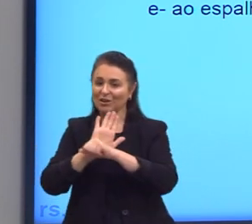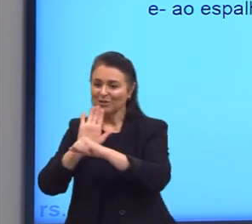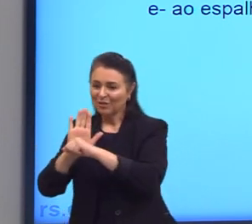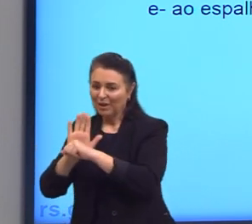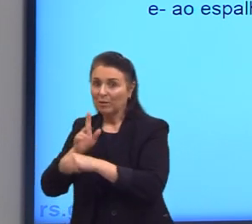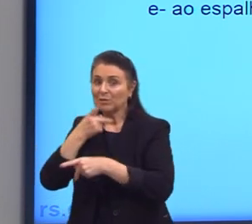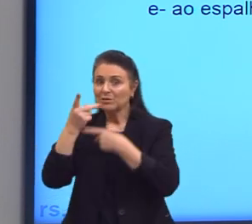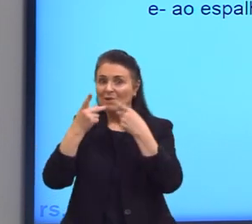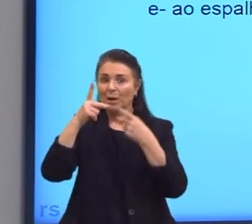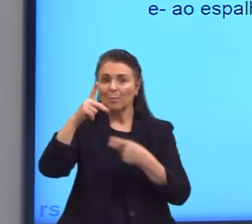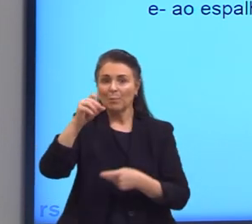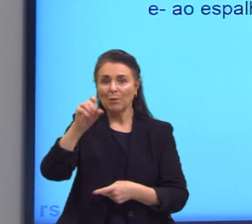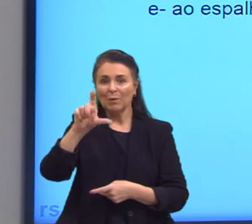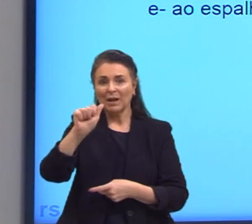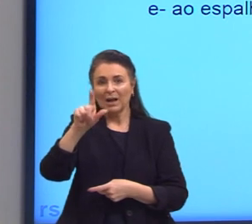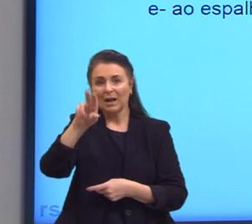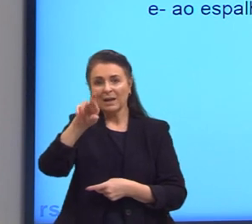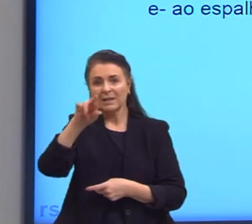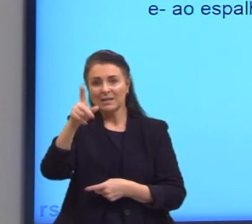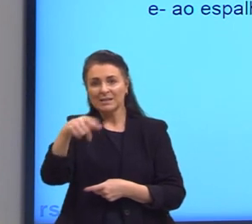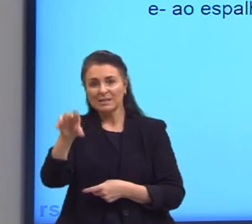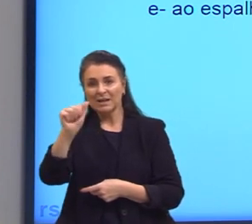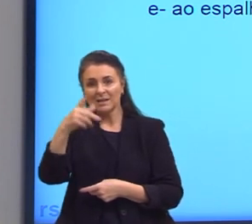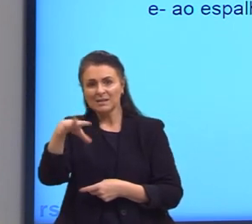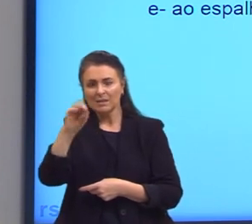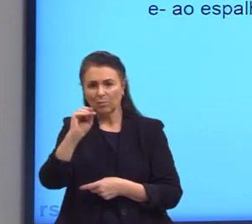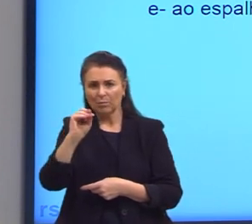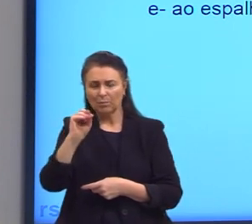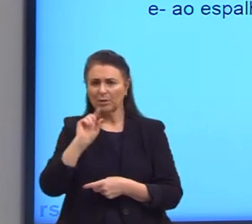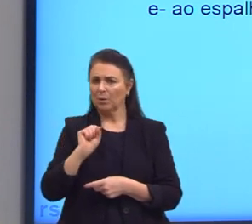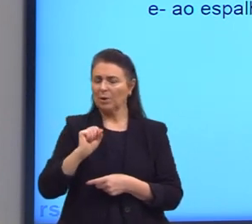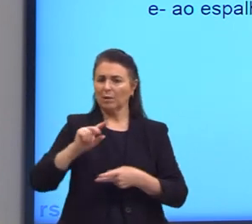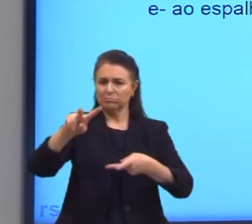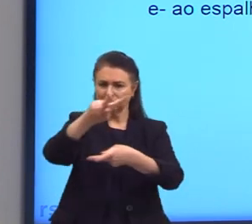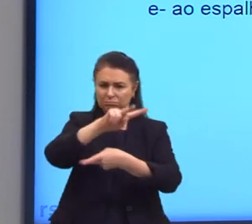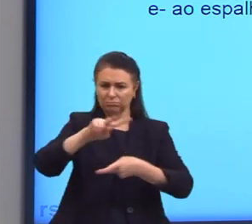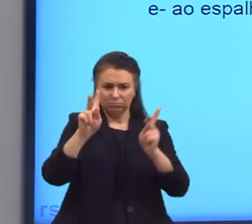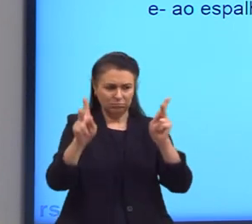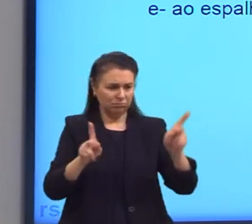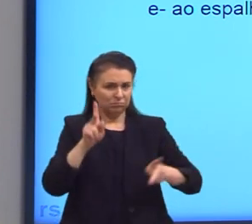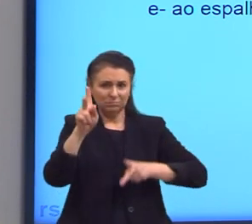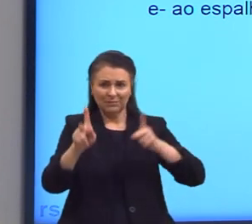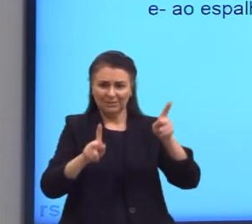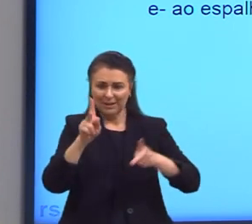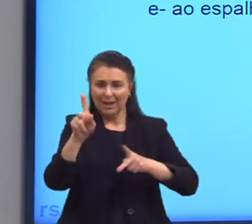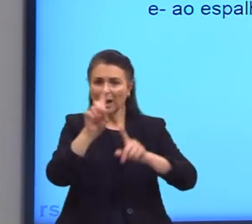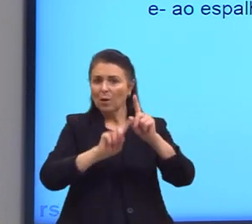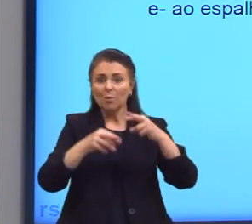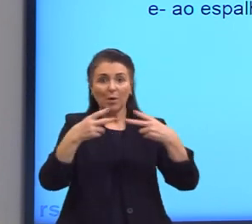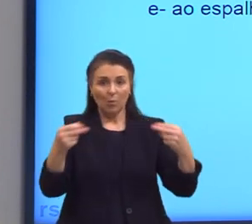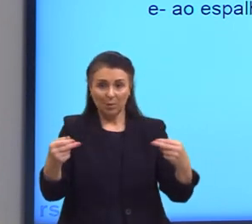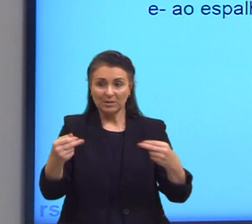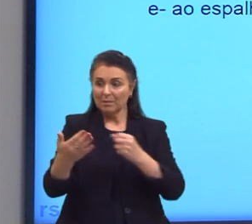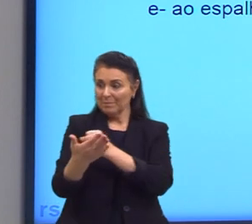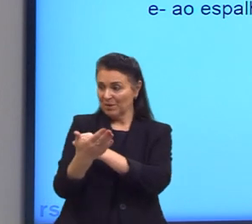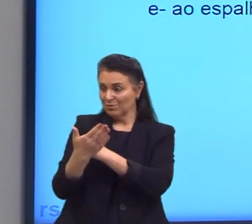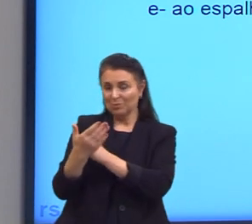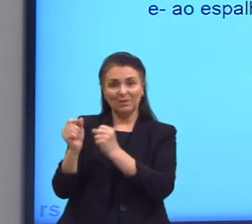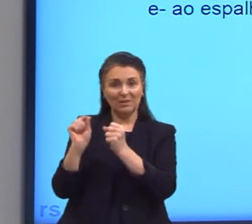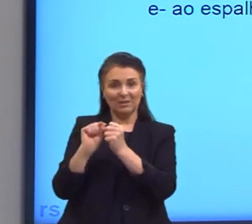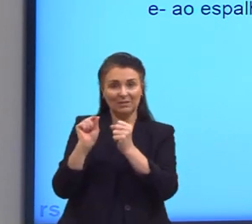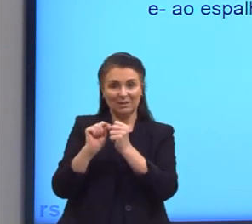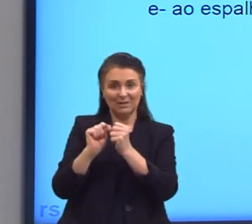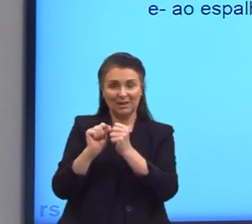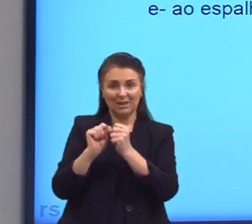polarização, eu preciso ter um material polarizador, algo que sirva como um polarizador. E quando também se fala em